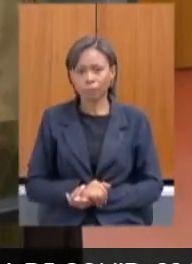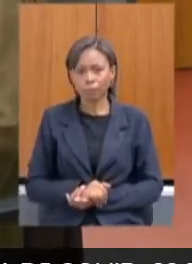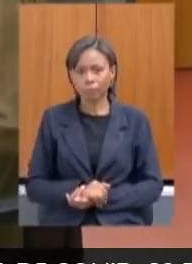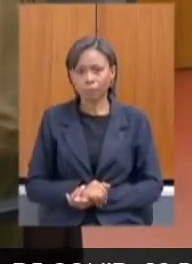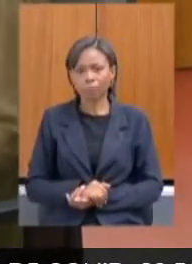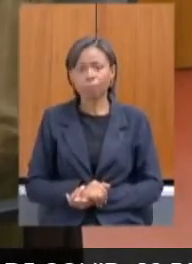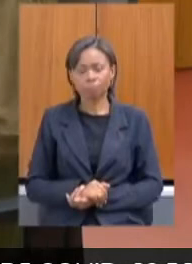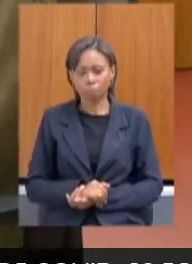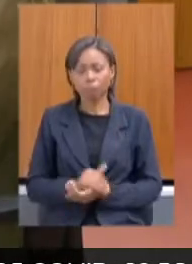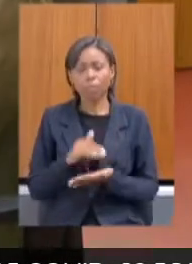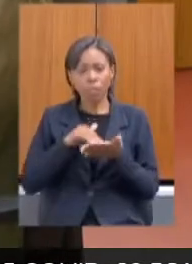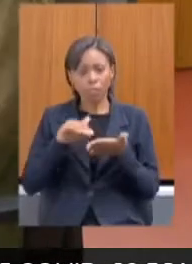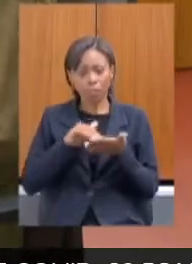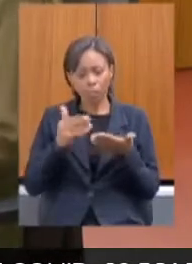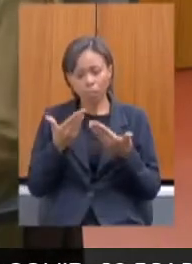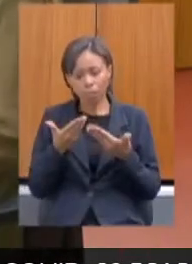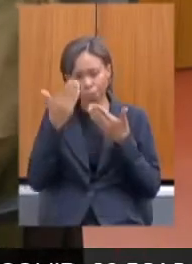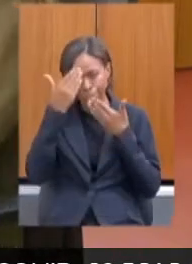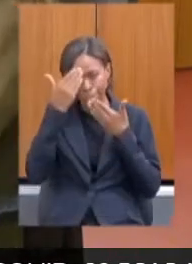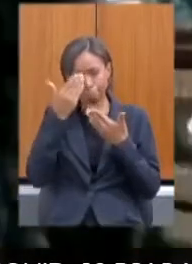Obrigada, secretária.